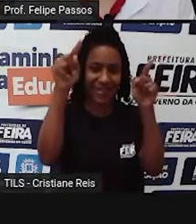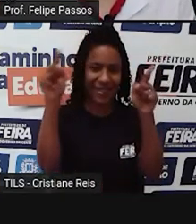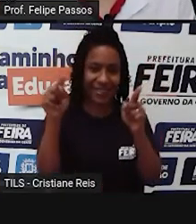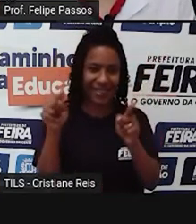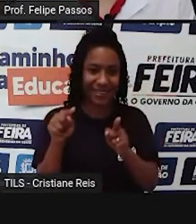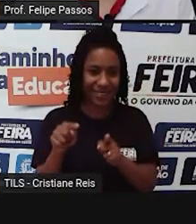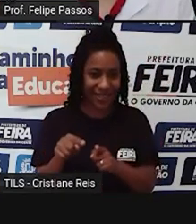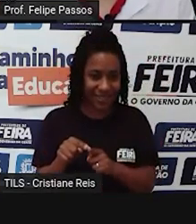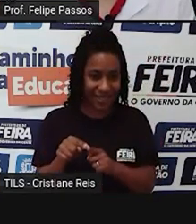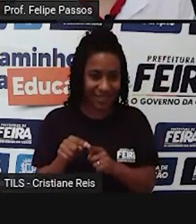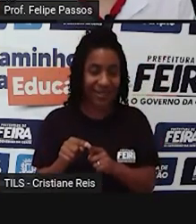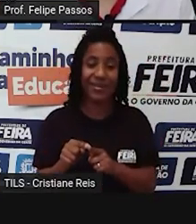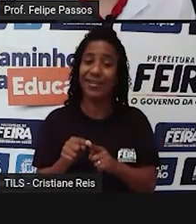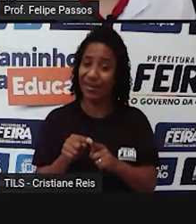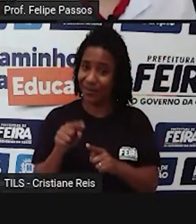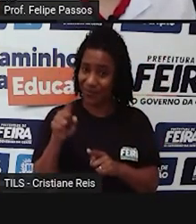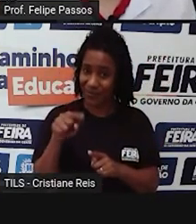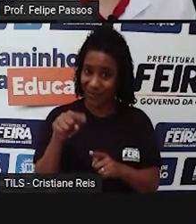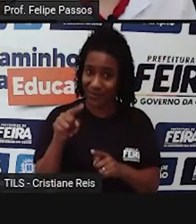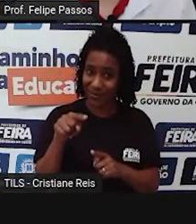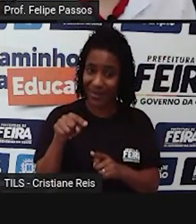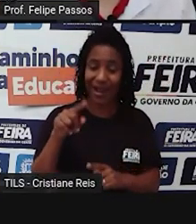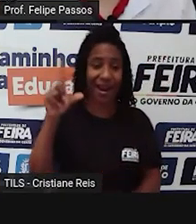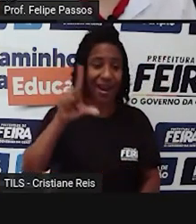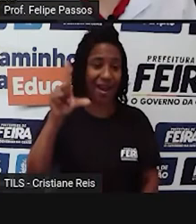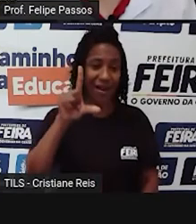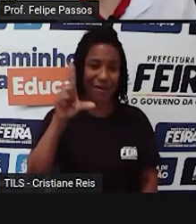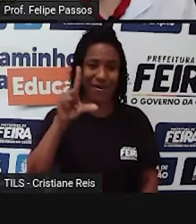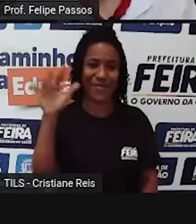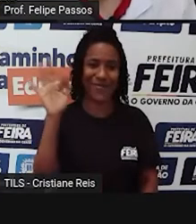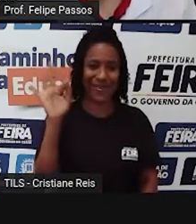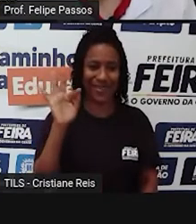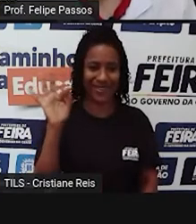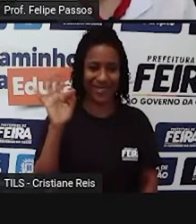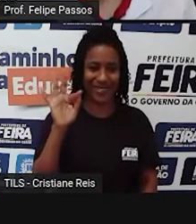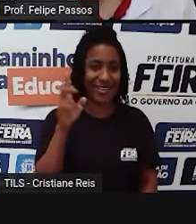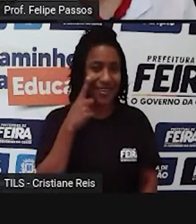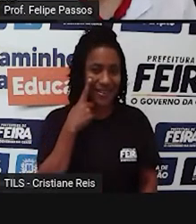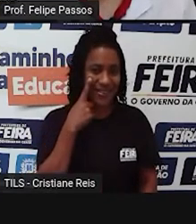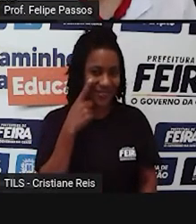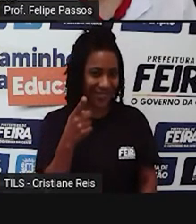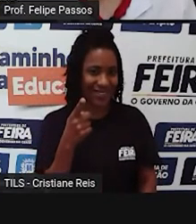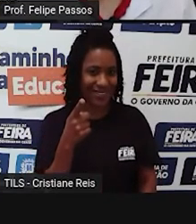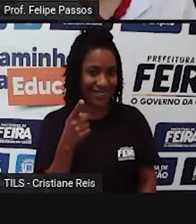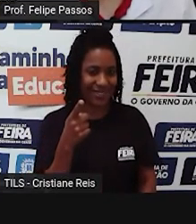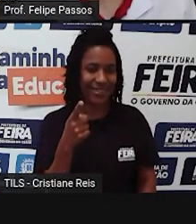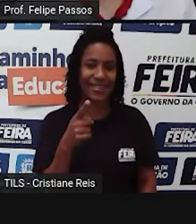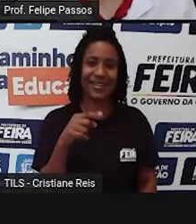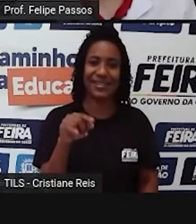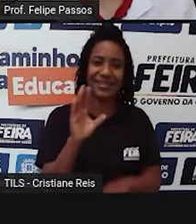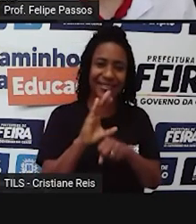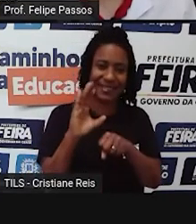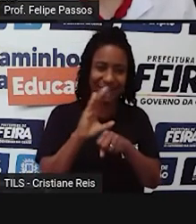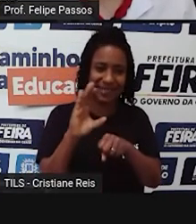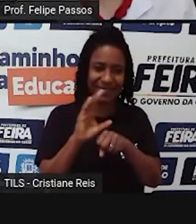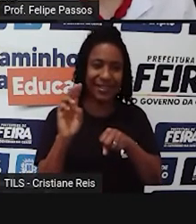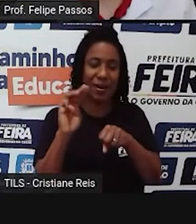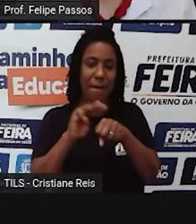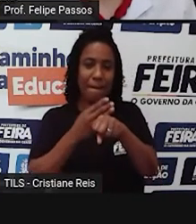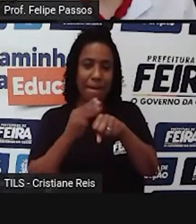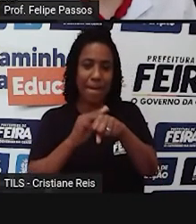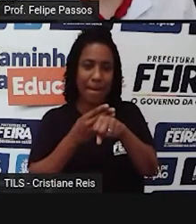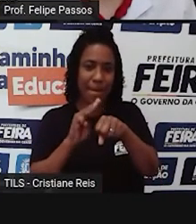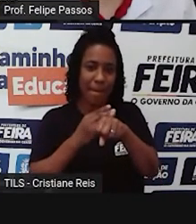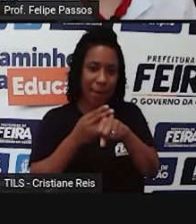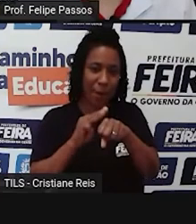vermelha? Essa aqui é a cidade de Lauro de Freitas. Veja essas manchinhas cinzas, marrons aqui, né? Elas